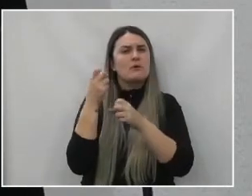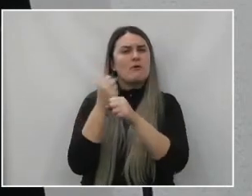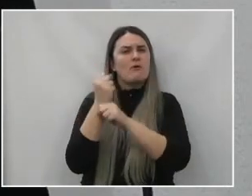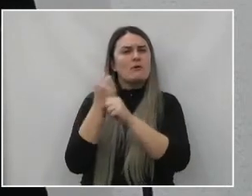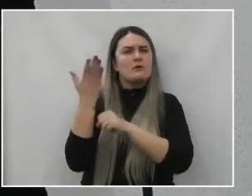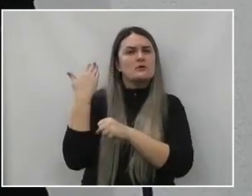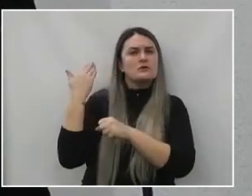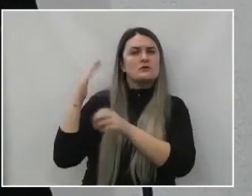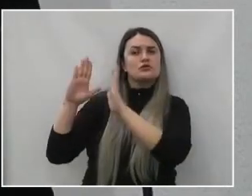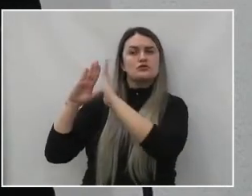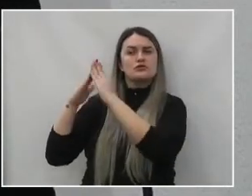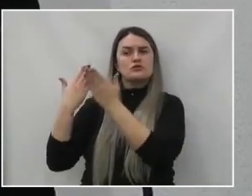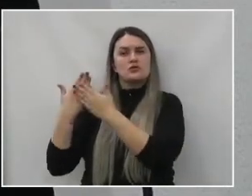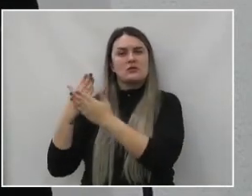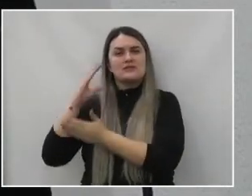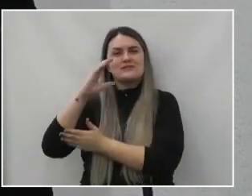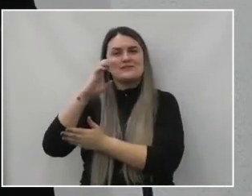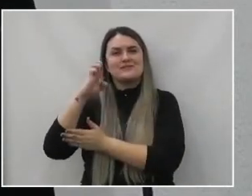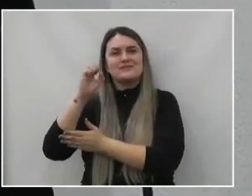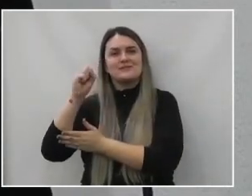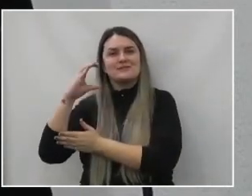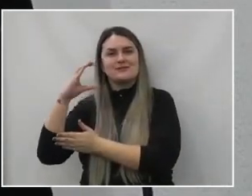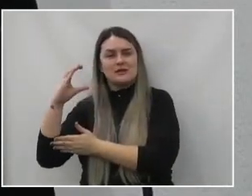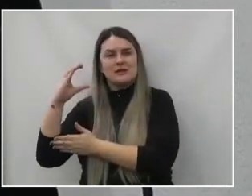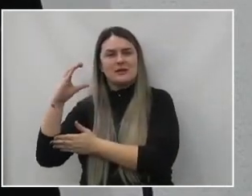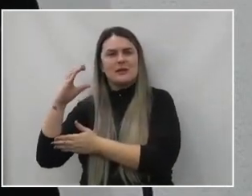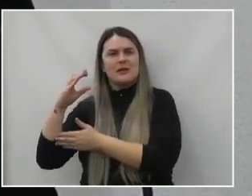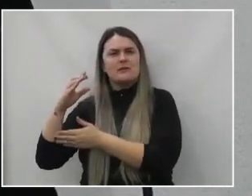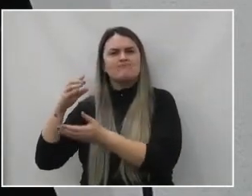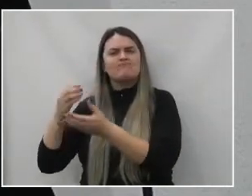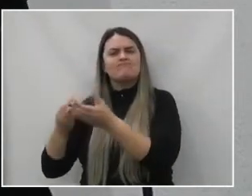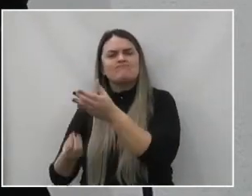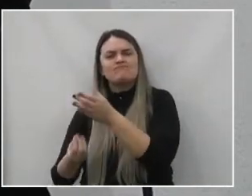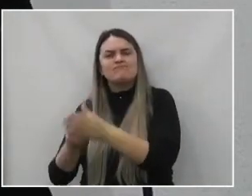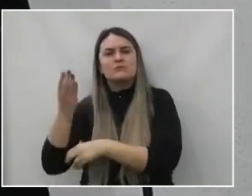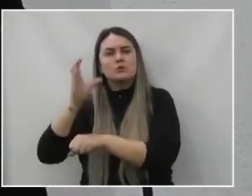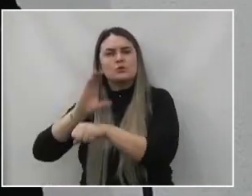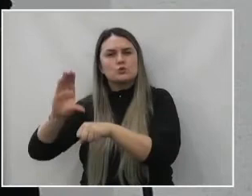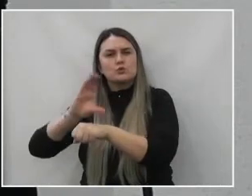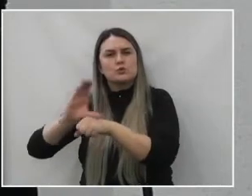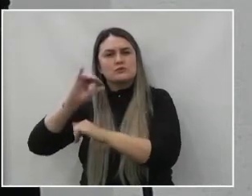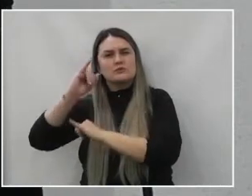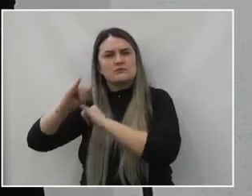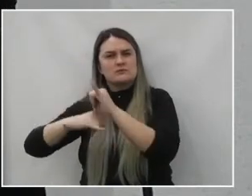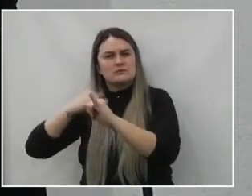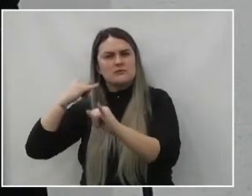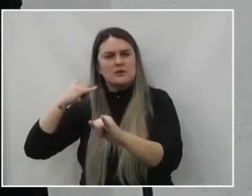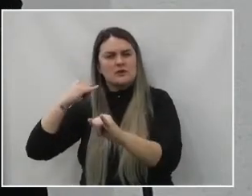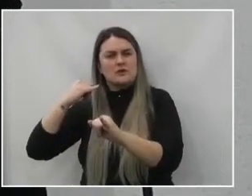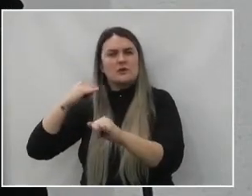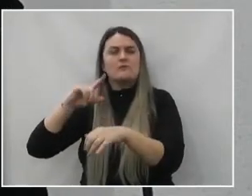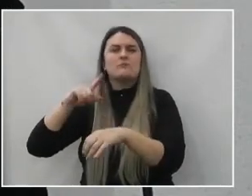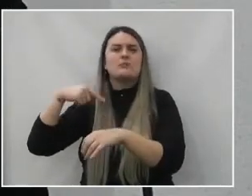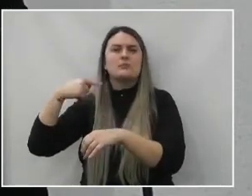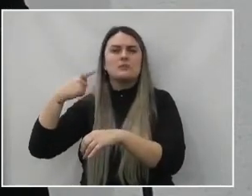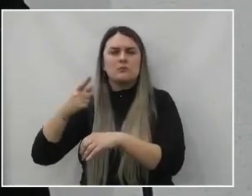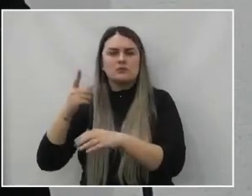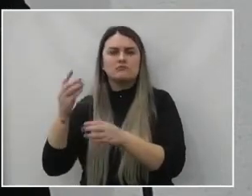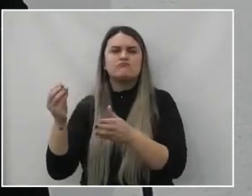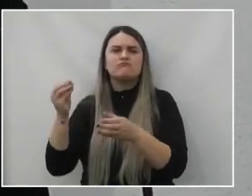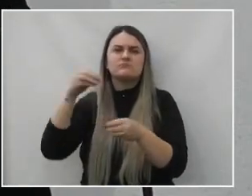Cristóvão, a implantação dos cursos de informática e acabou se estendendo depois até na grade curricular,